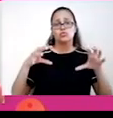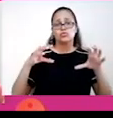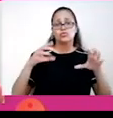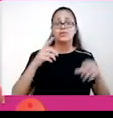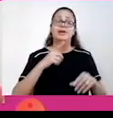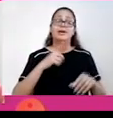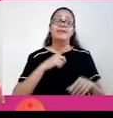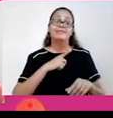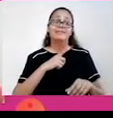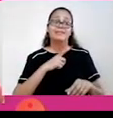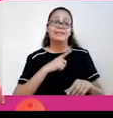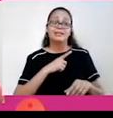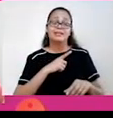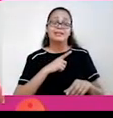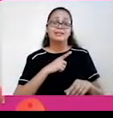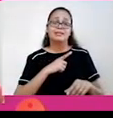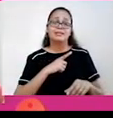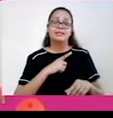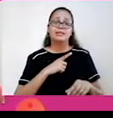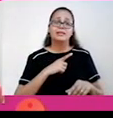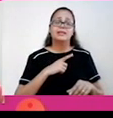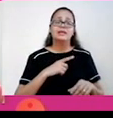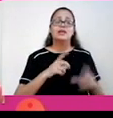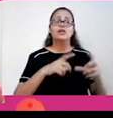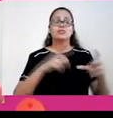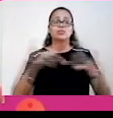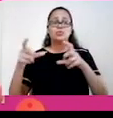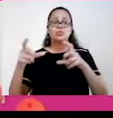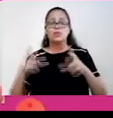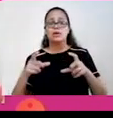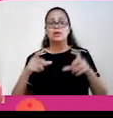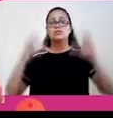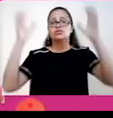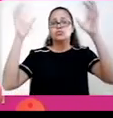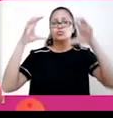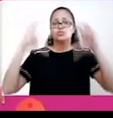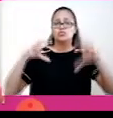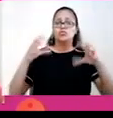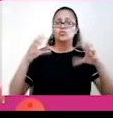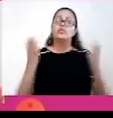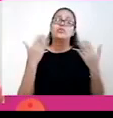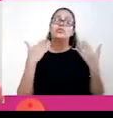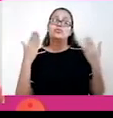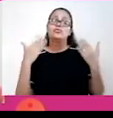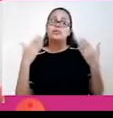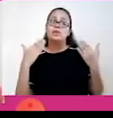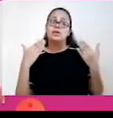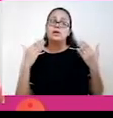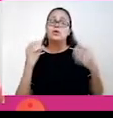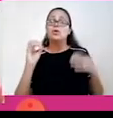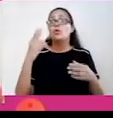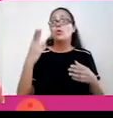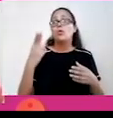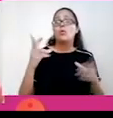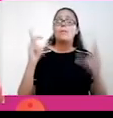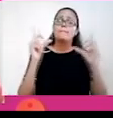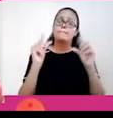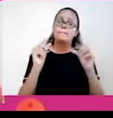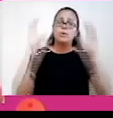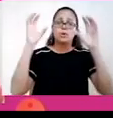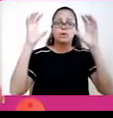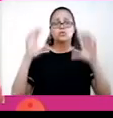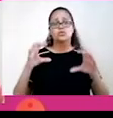região com chuvas de verão e inverno seco, região com chuvas o ano todo, regiões com chuvas de verão e inverno seco, pouca chuva no verão,